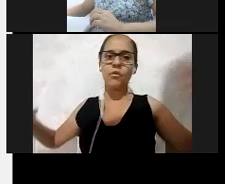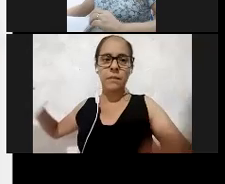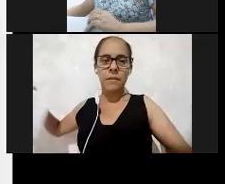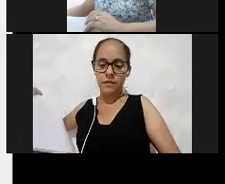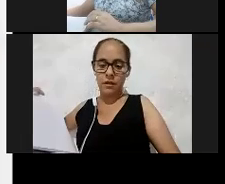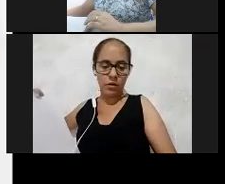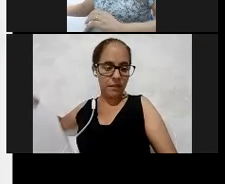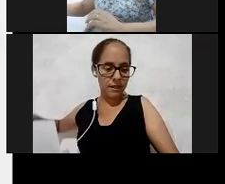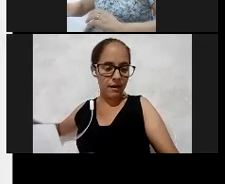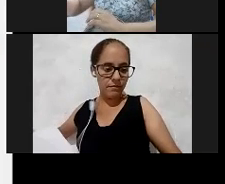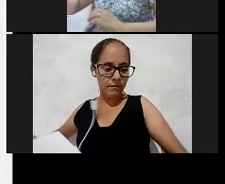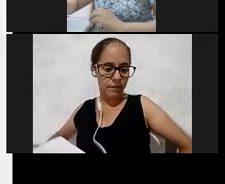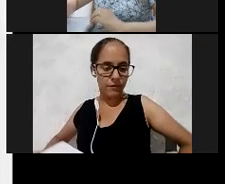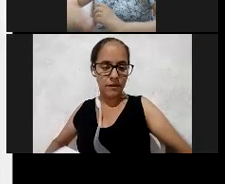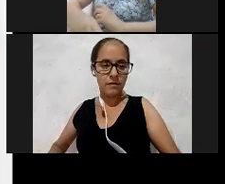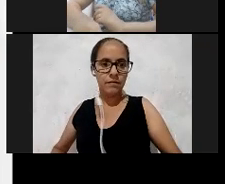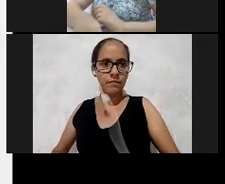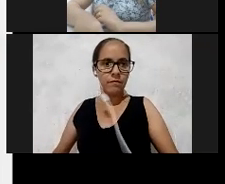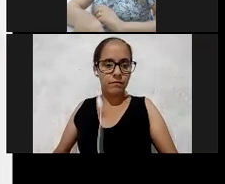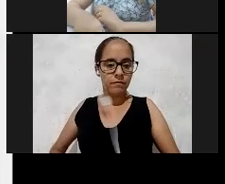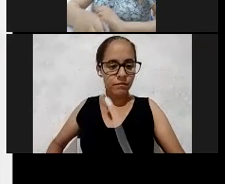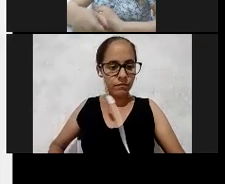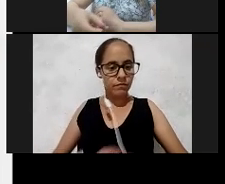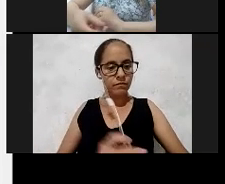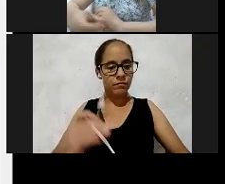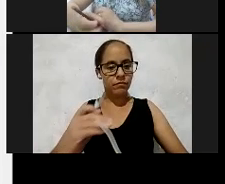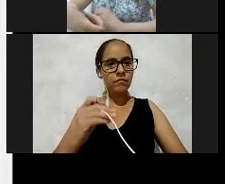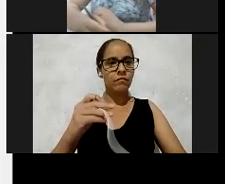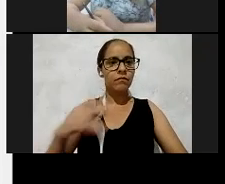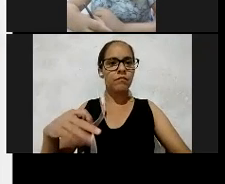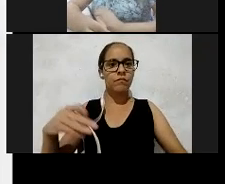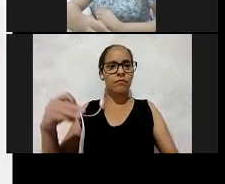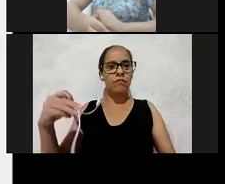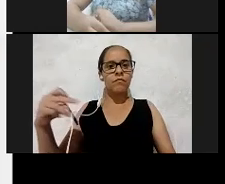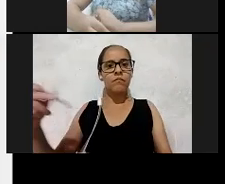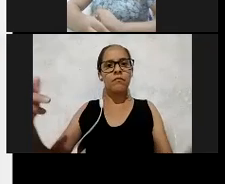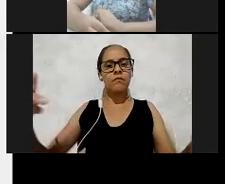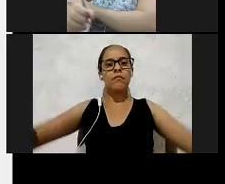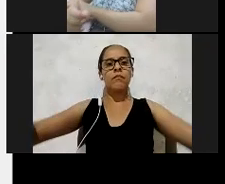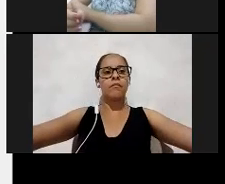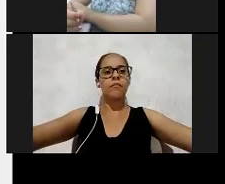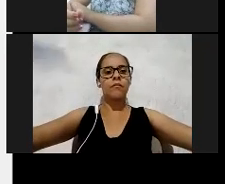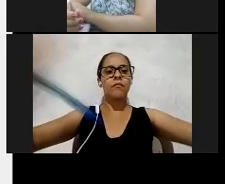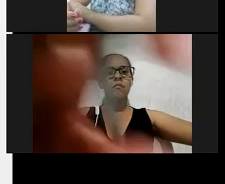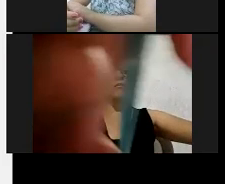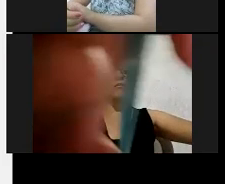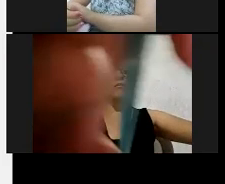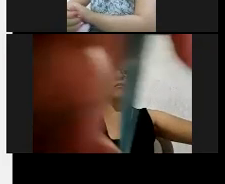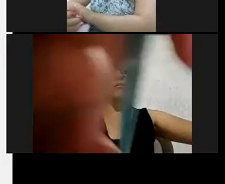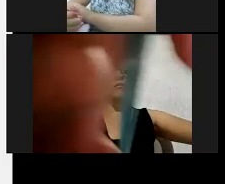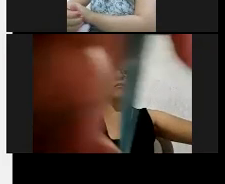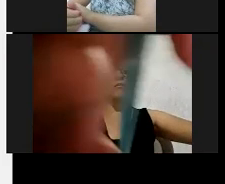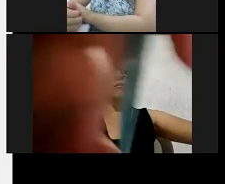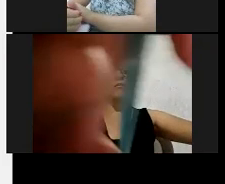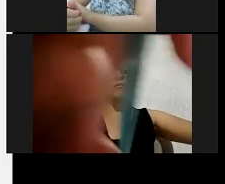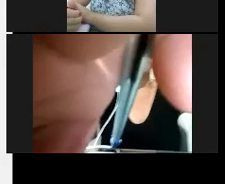tecnológico importante para aqueles que estavam lutando. Hoje, no celular, nós temos o GPS, nós